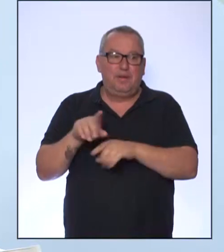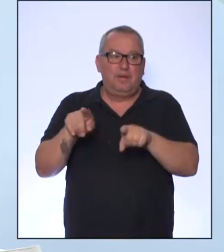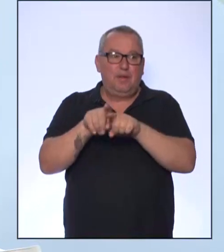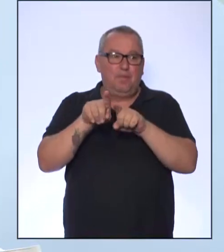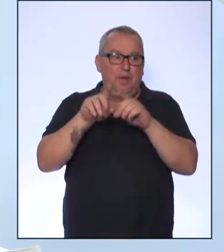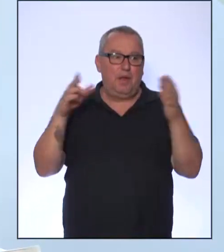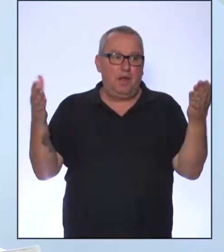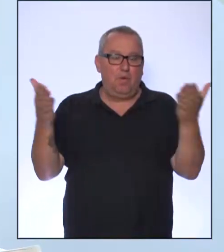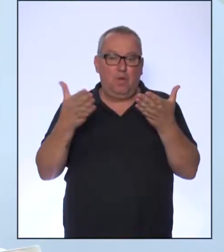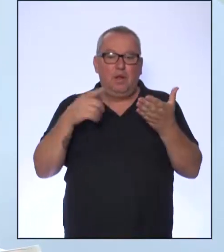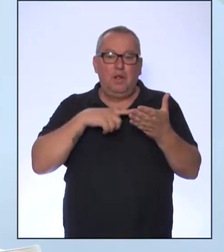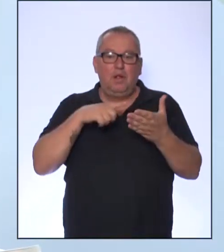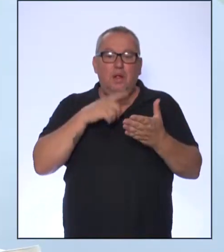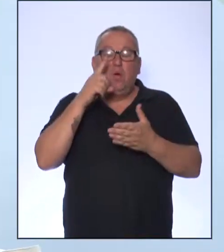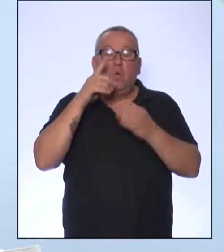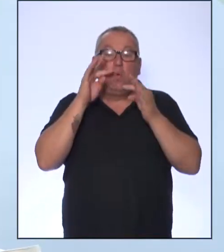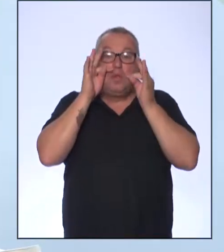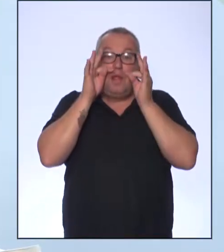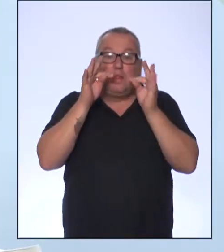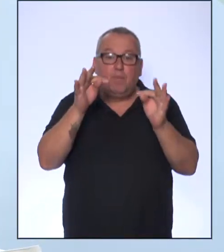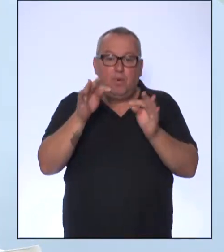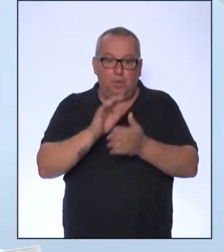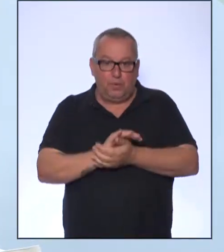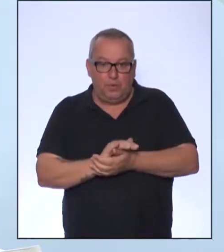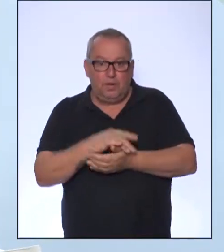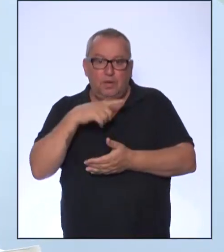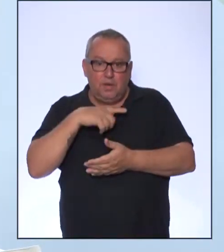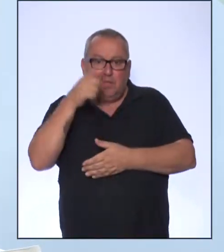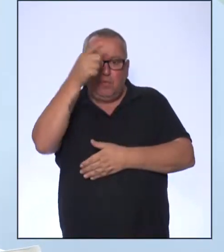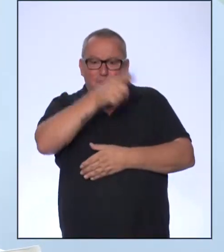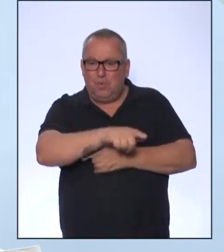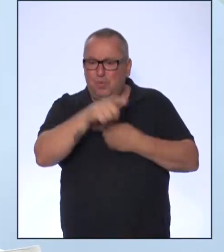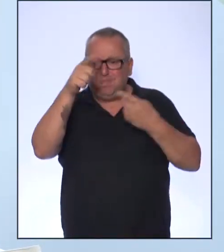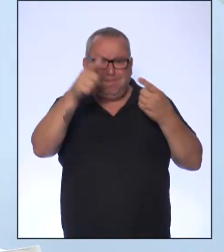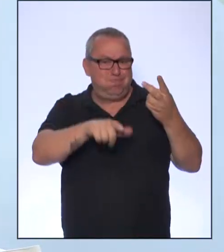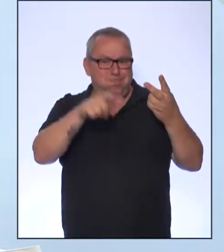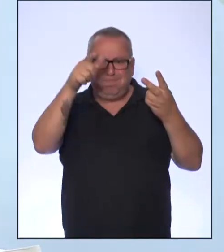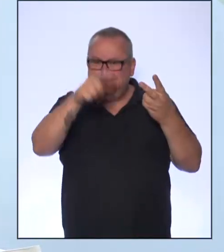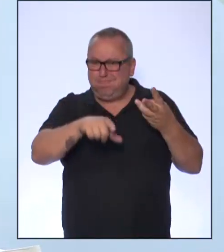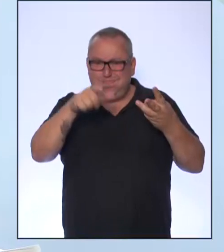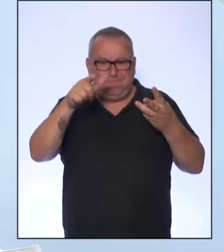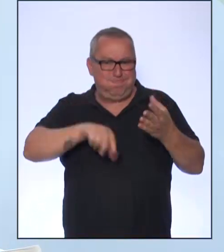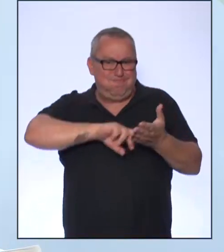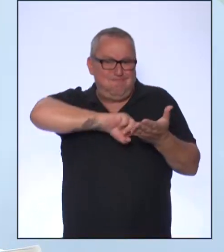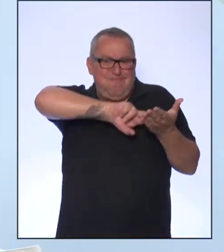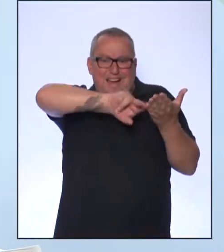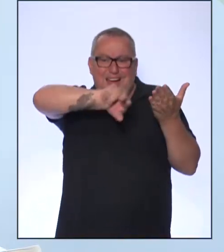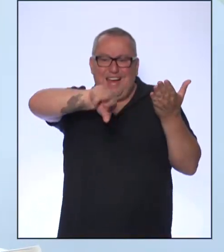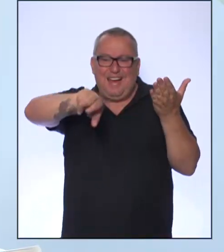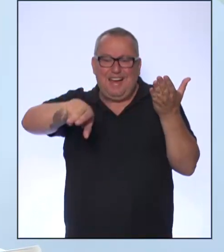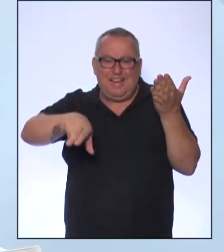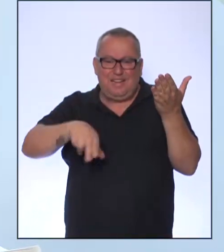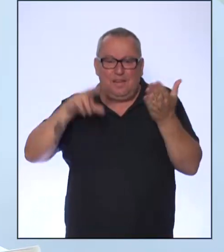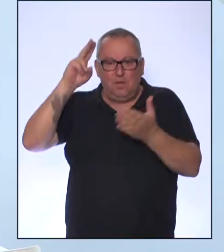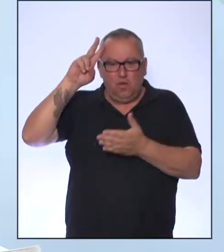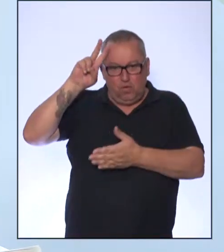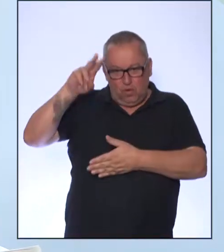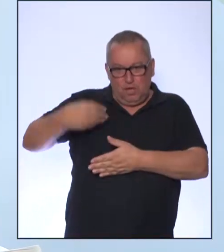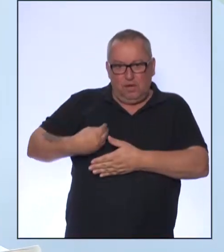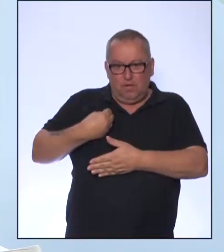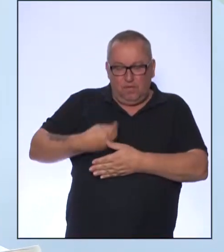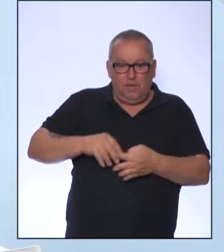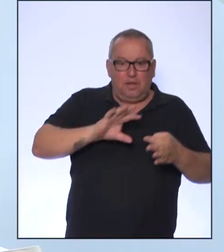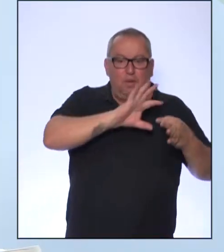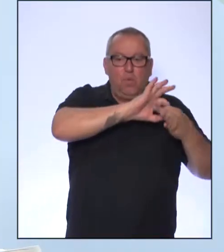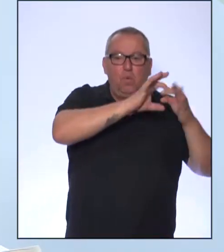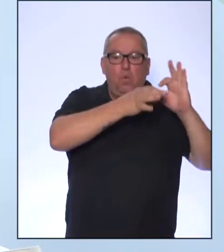esse é um relato. Nós temos tantos outros em diferentes contextos